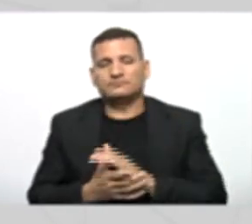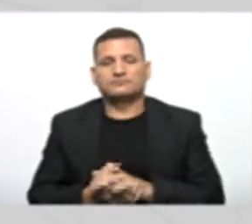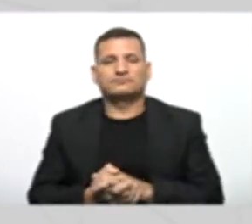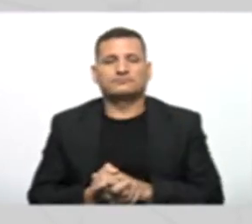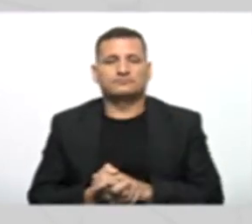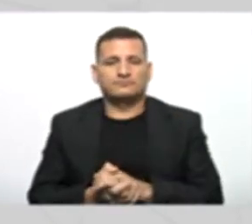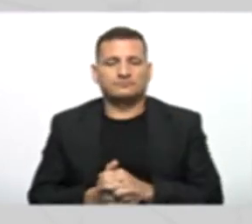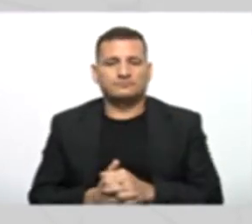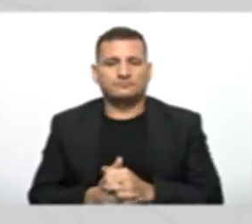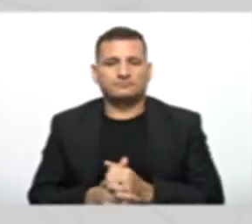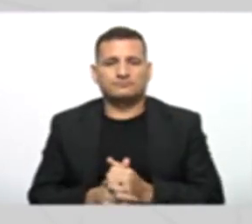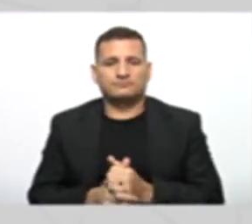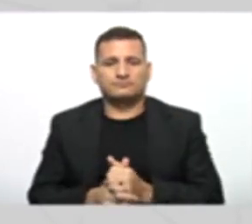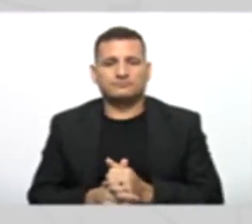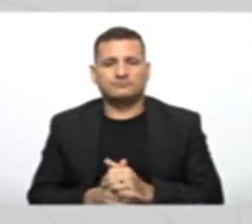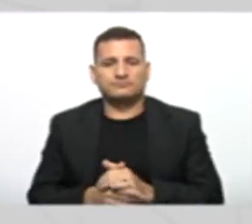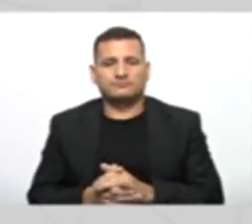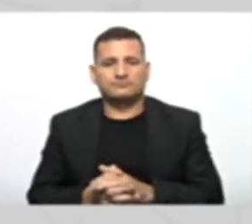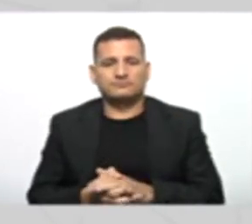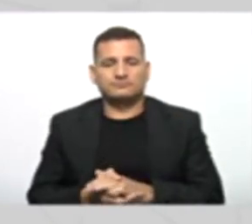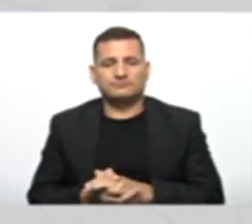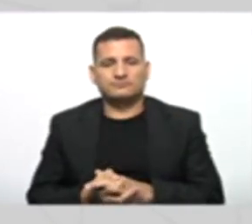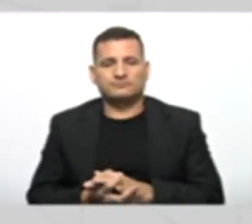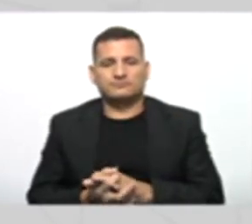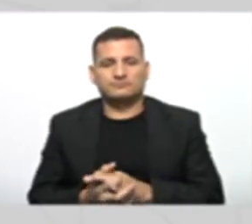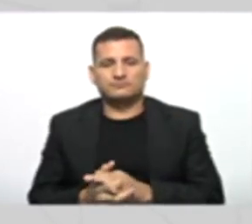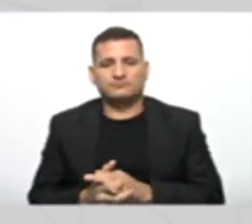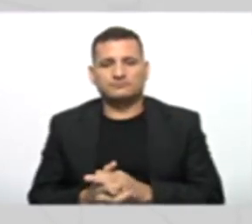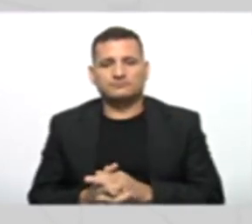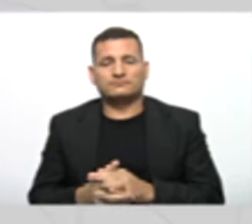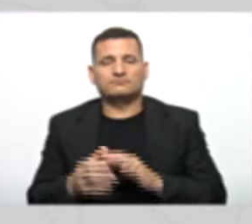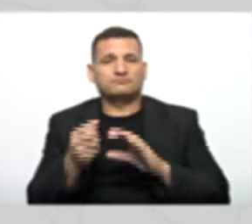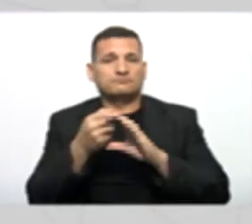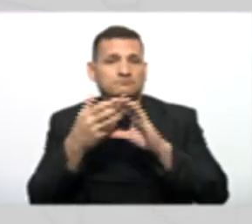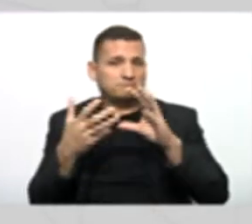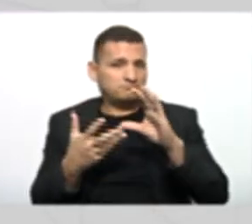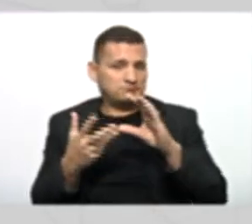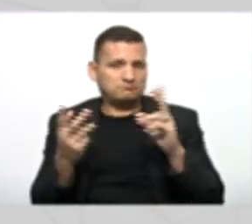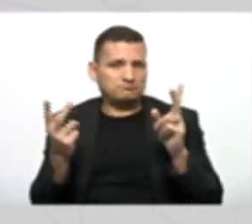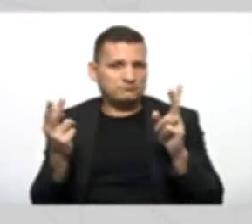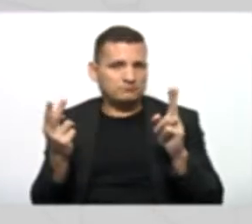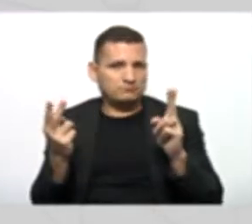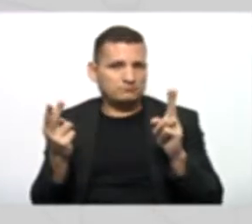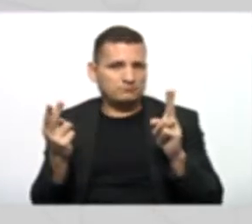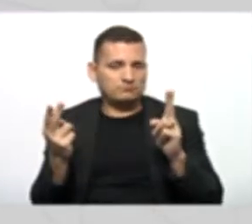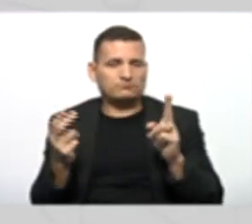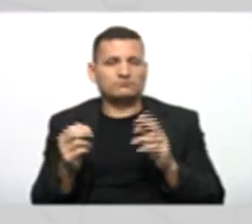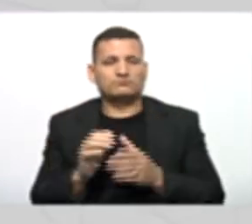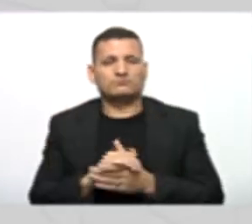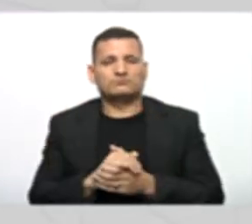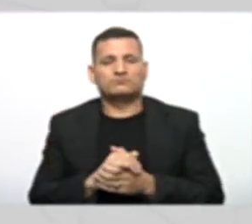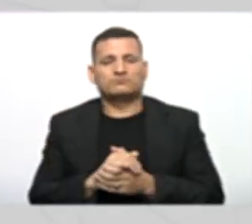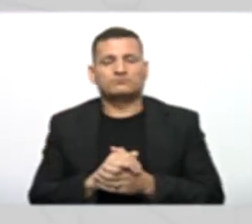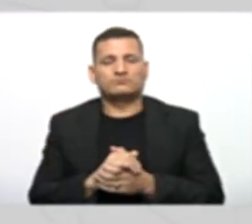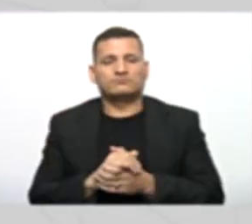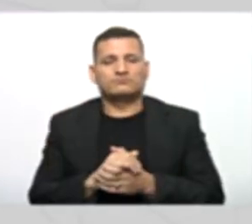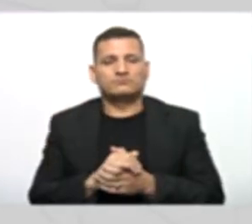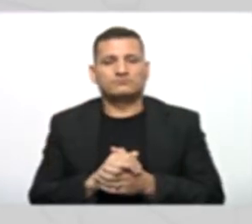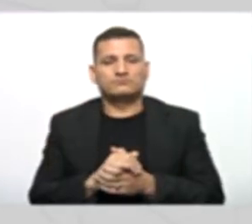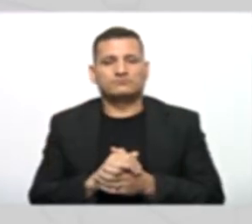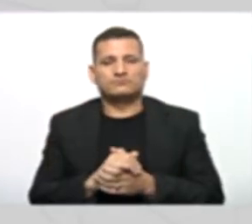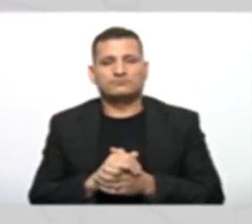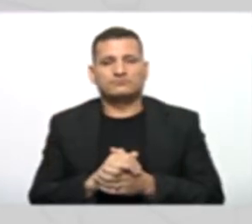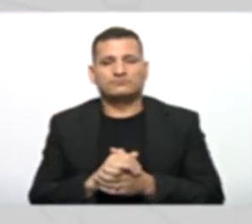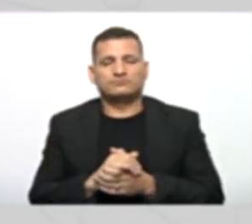para que seja possível entrar em contato. Então, são características em comum, tanto em pessoa física quanto em pessoa jurídica,